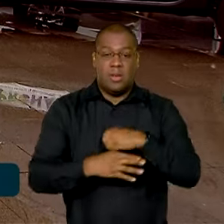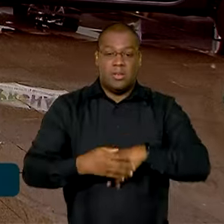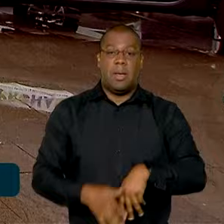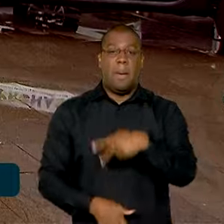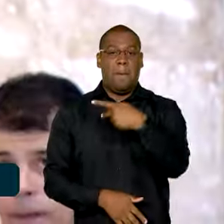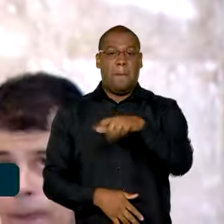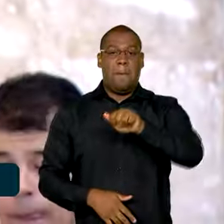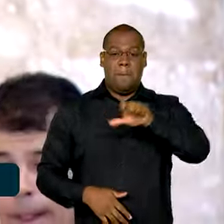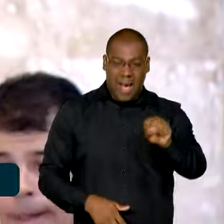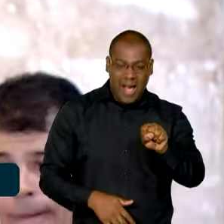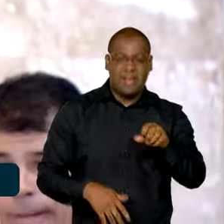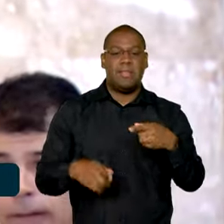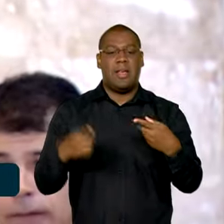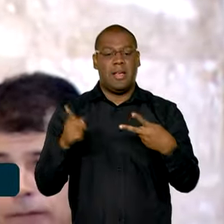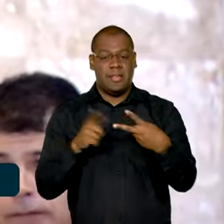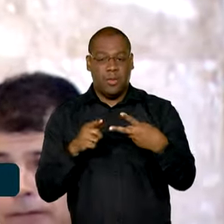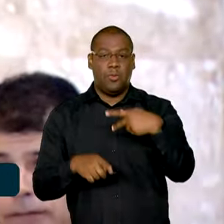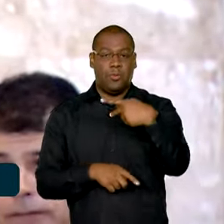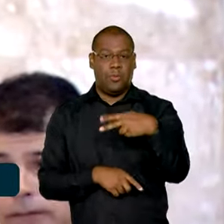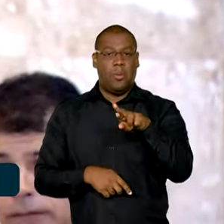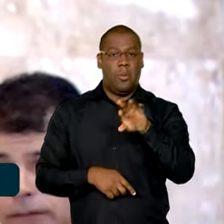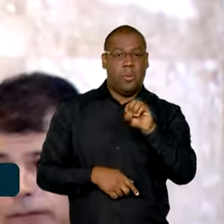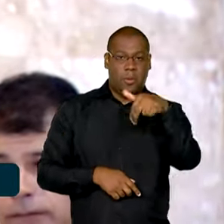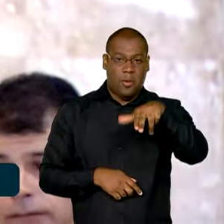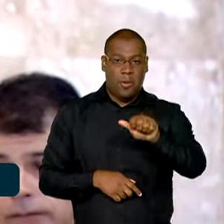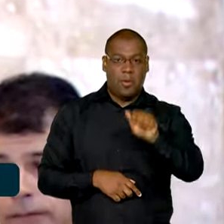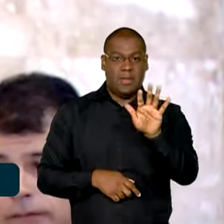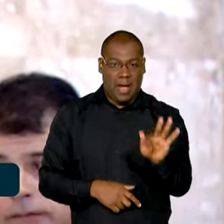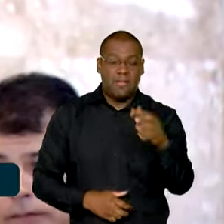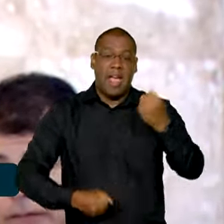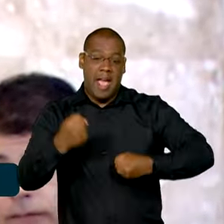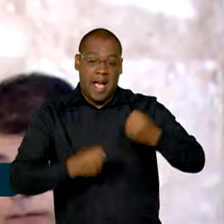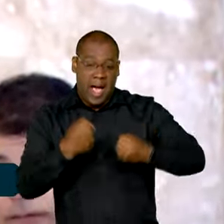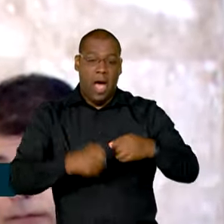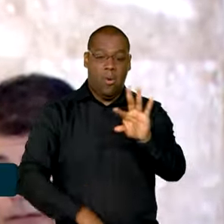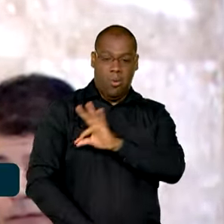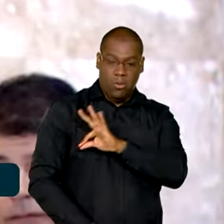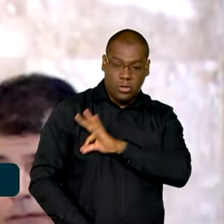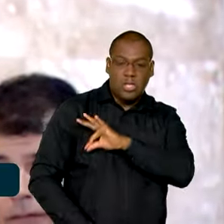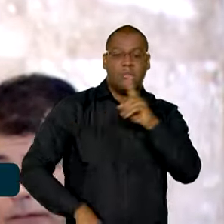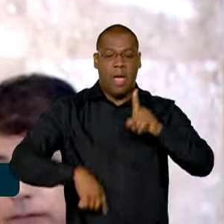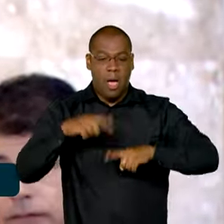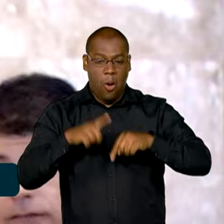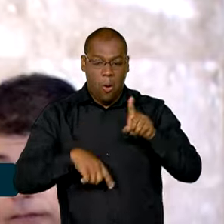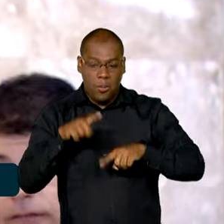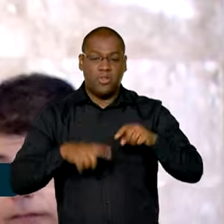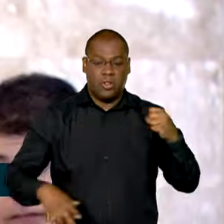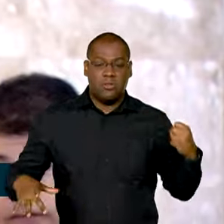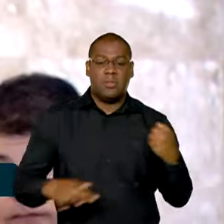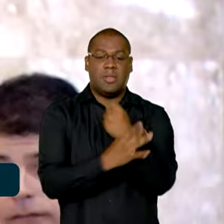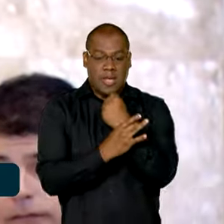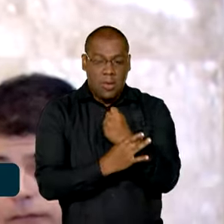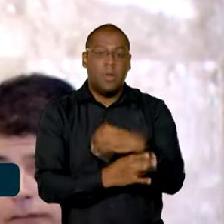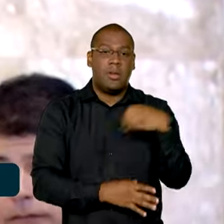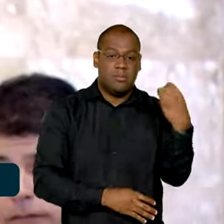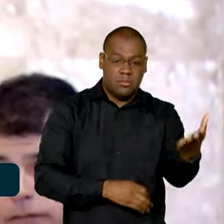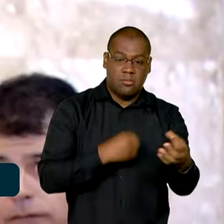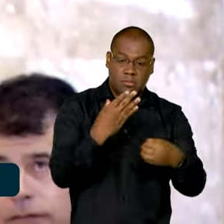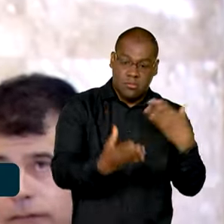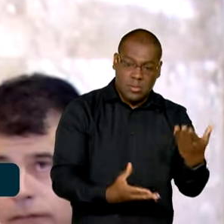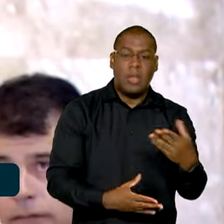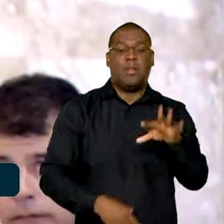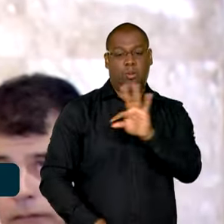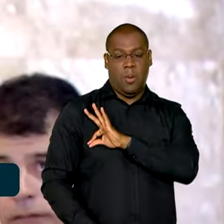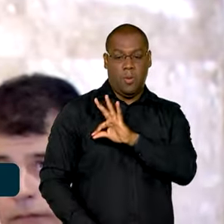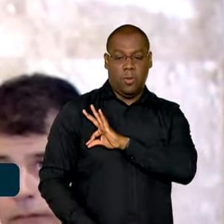Pronace. São viaturas, armamentos, equipamentos que nós estamos entregando, como